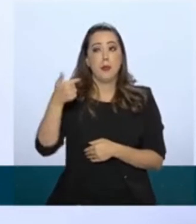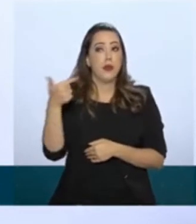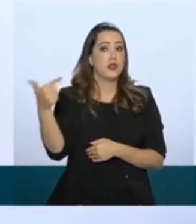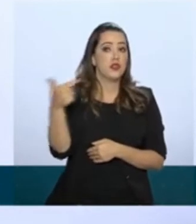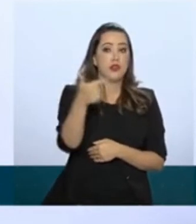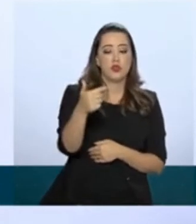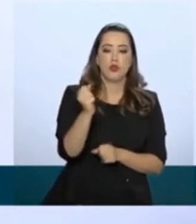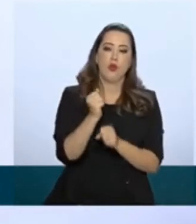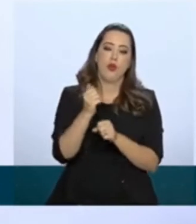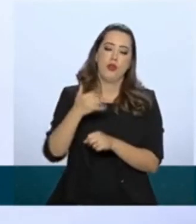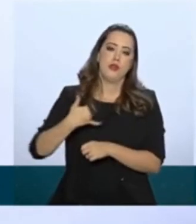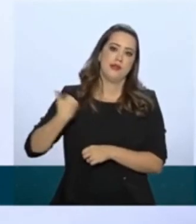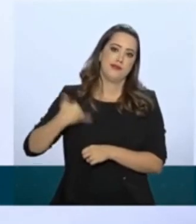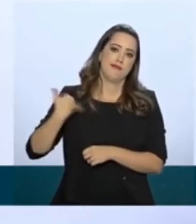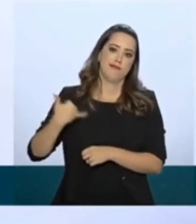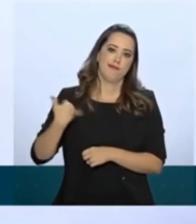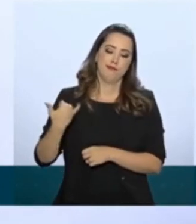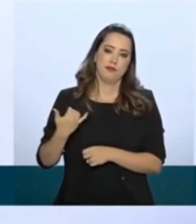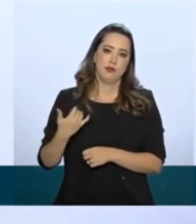que não nos deixam